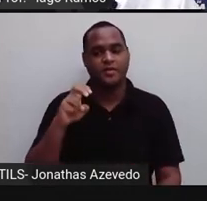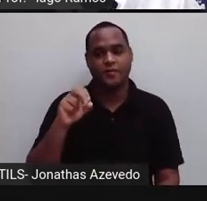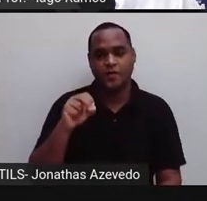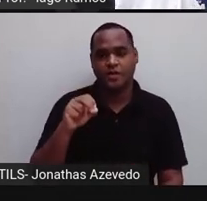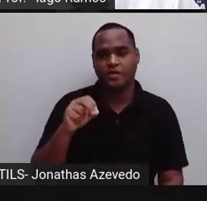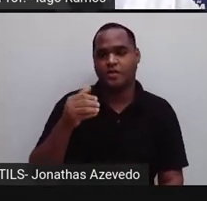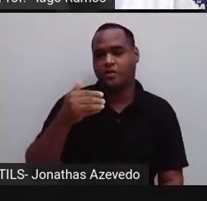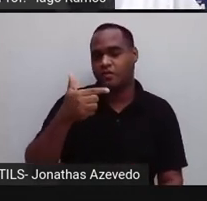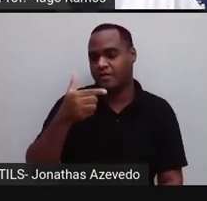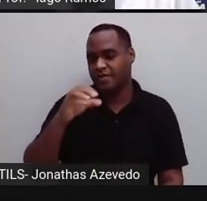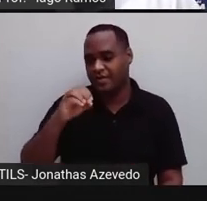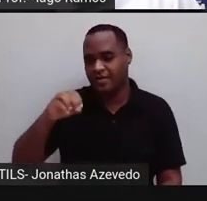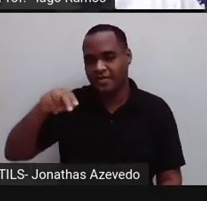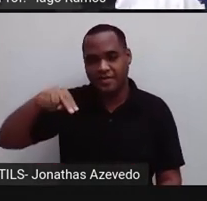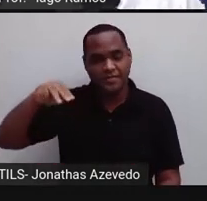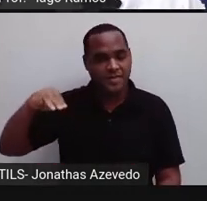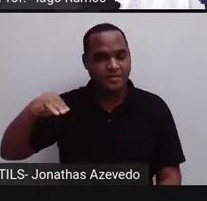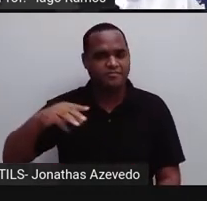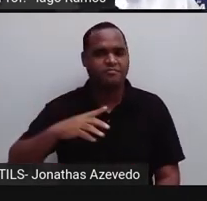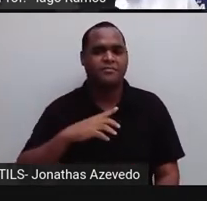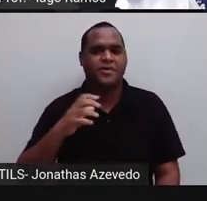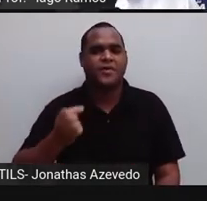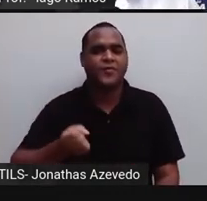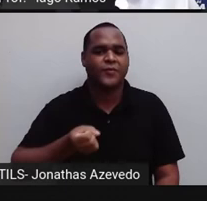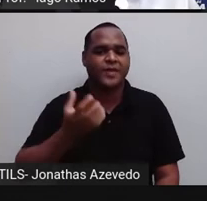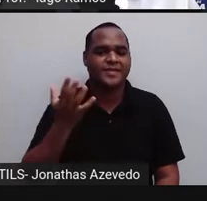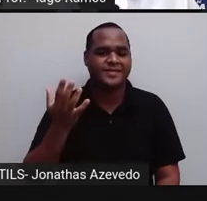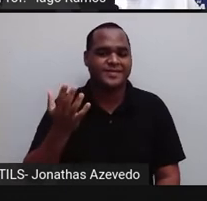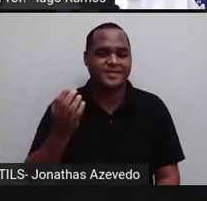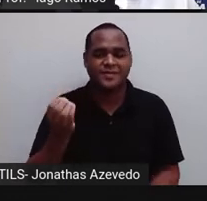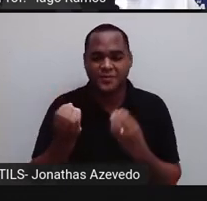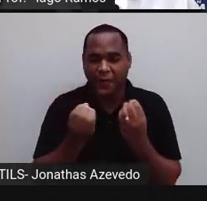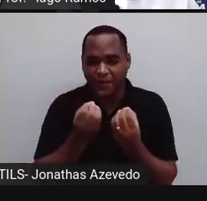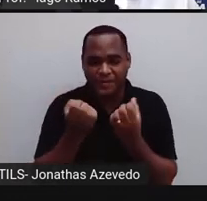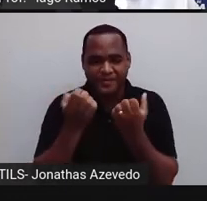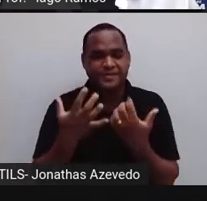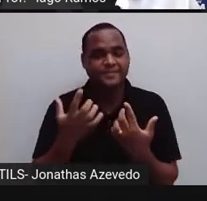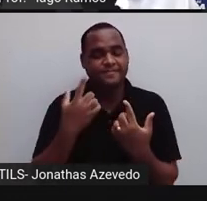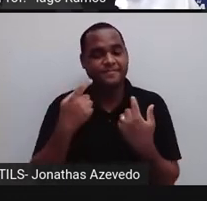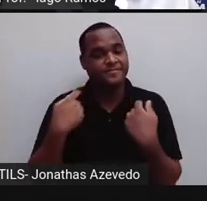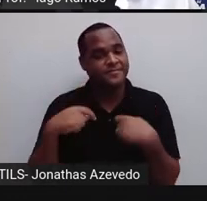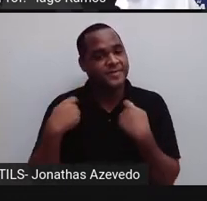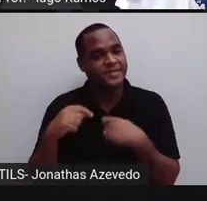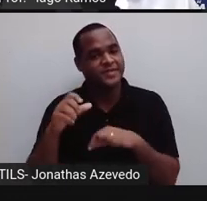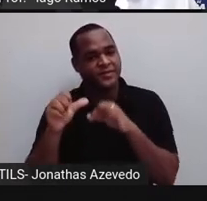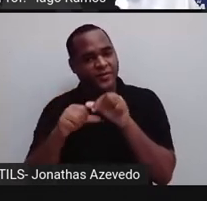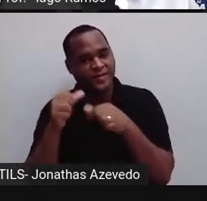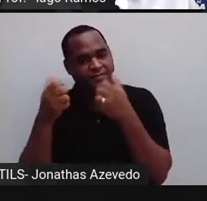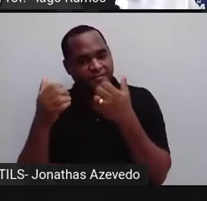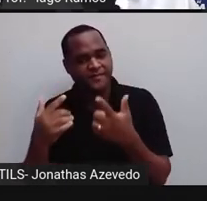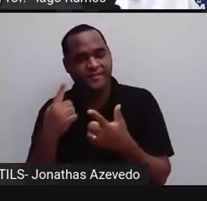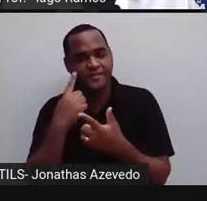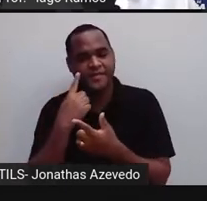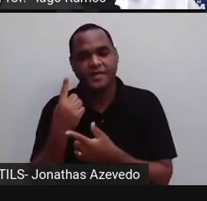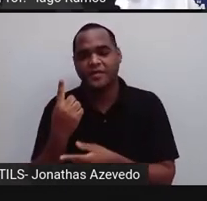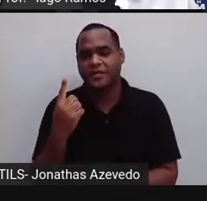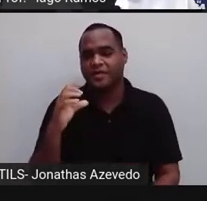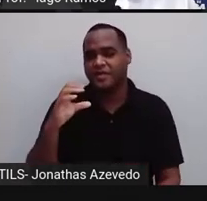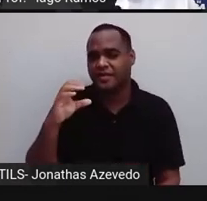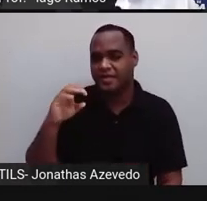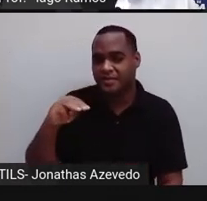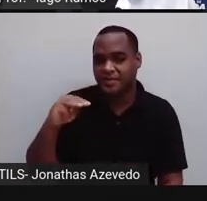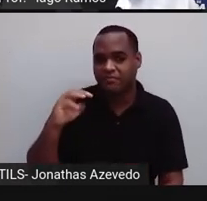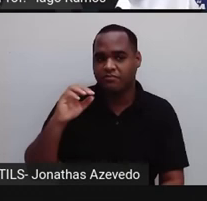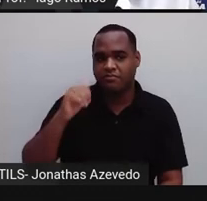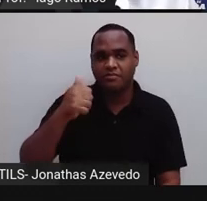tá? Então, para imaginar quanto vale um nanômetro, a gente precisa dividir um centímetro em 10 milhões de